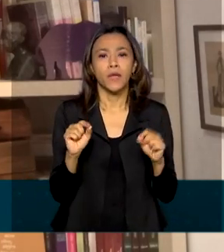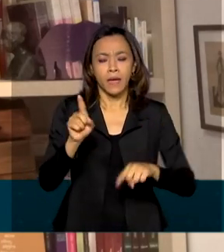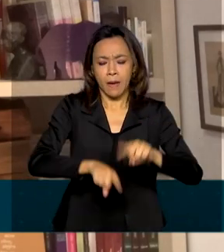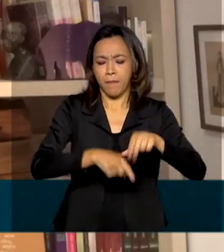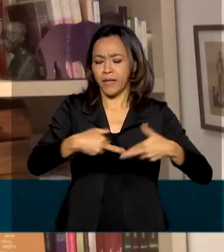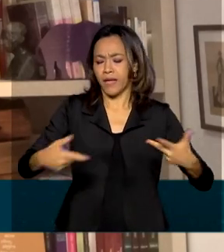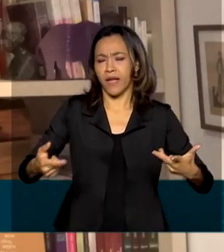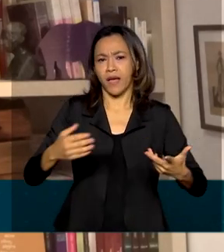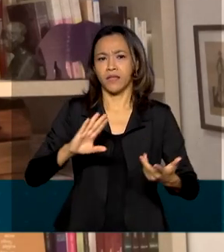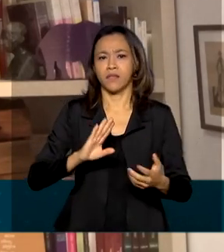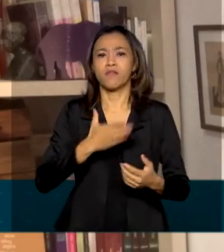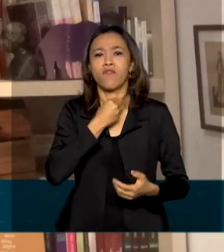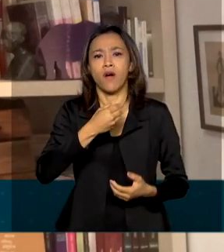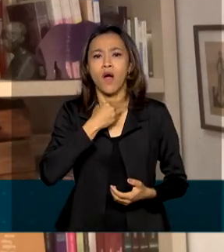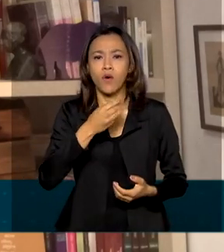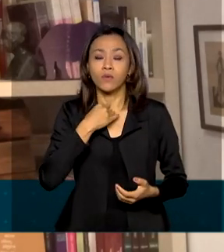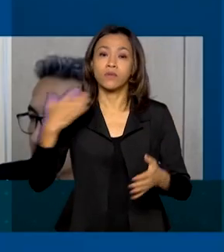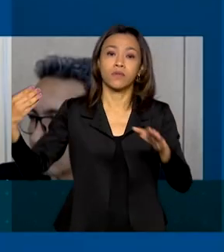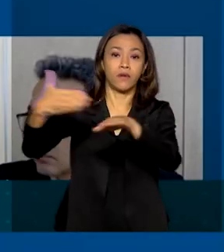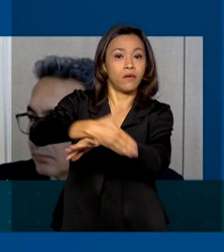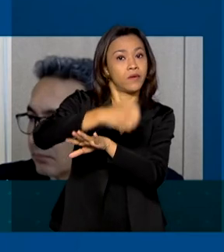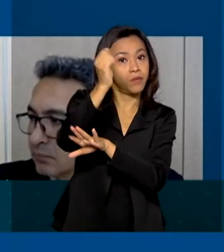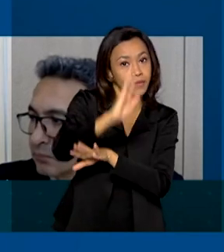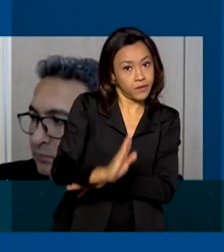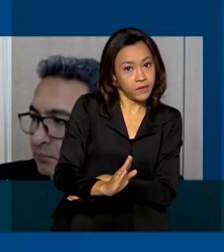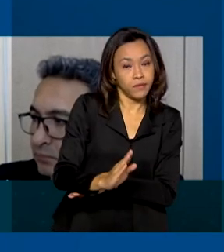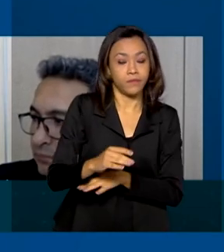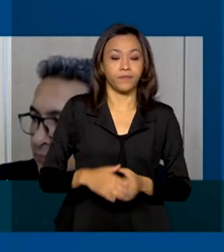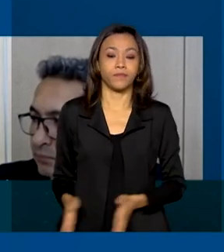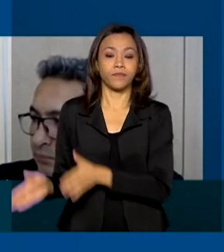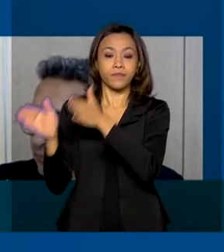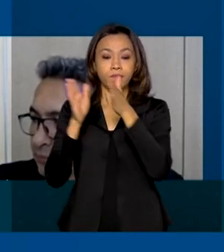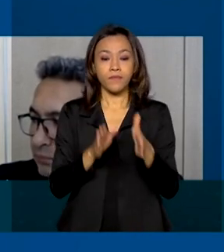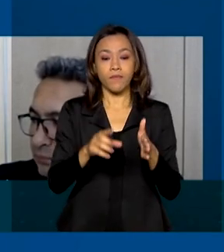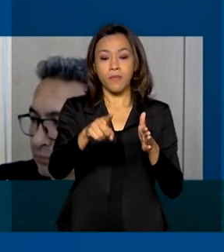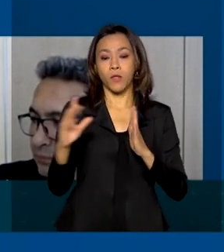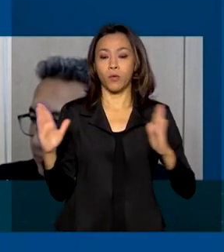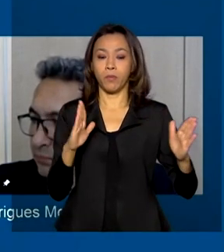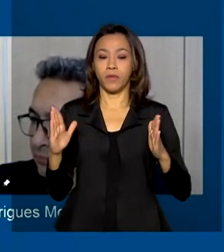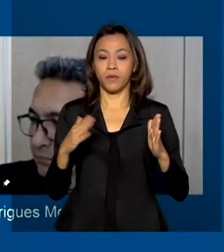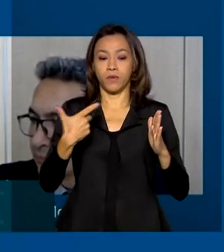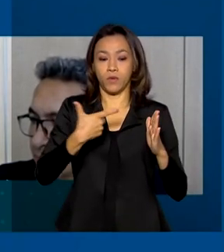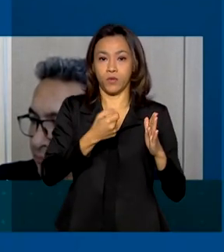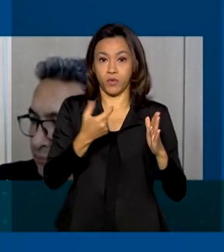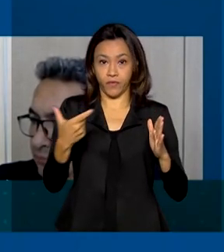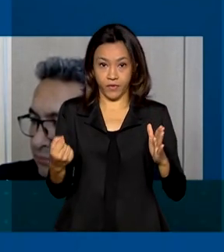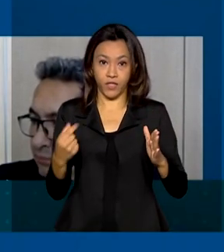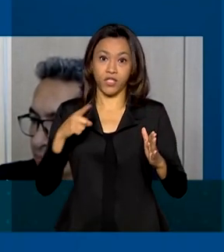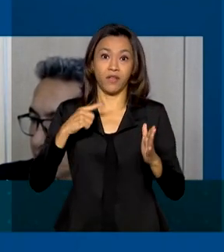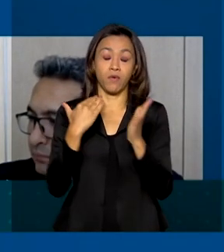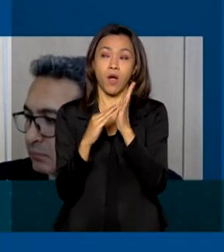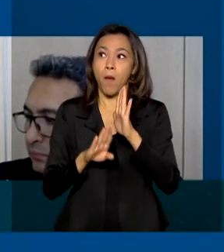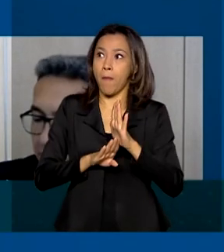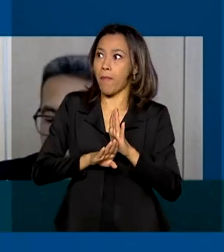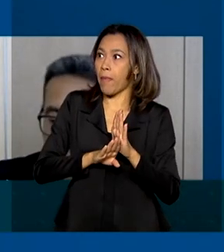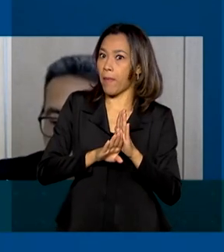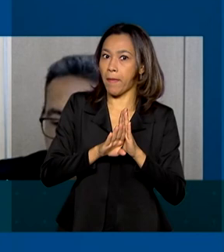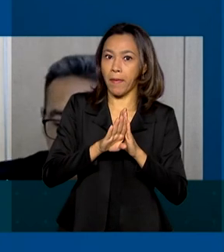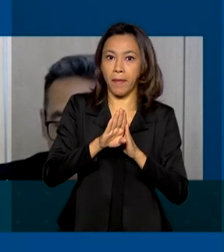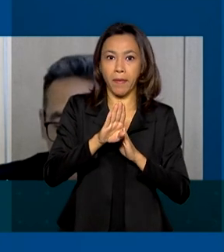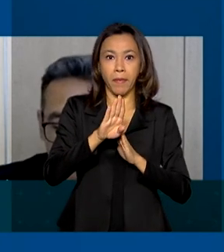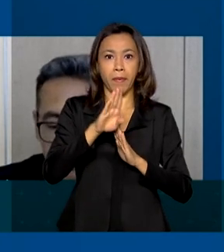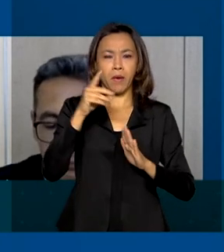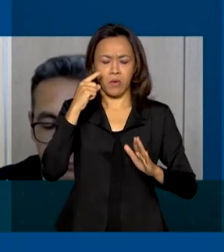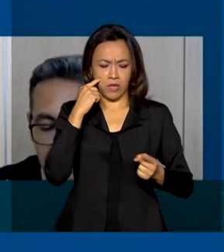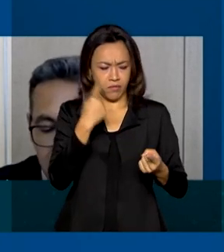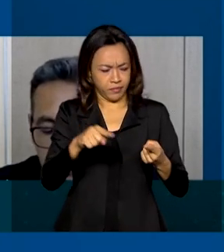falsificados que entram no Brasil. No ano de 2020, a gente teve um aumento da identificação de